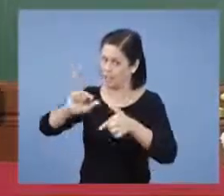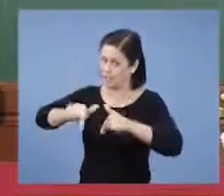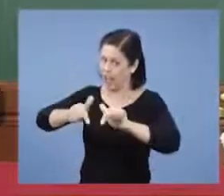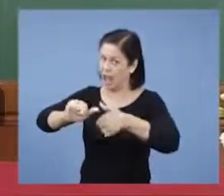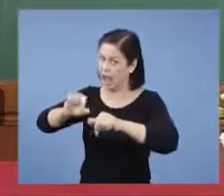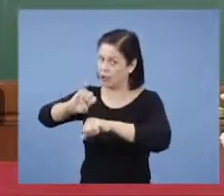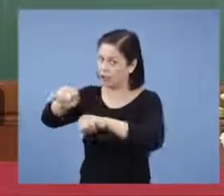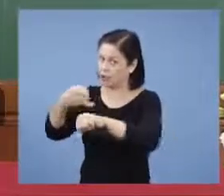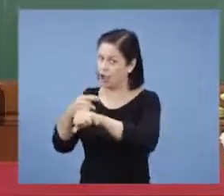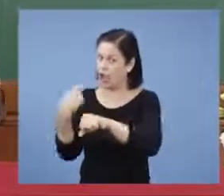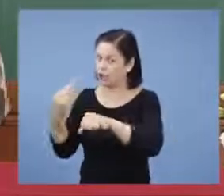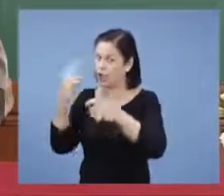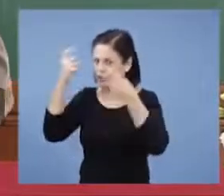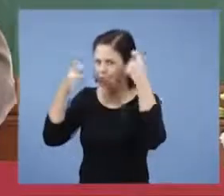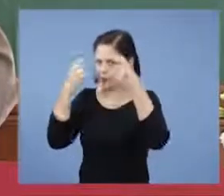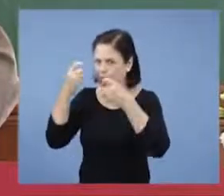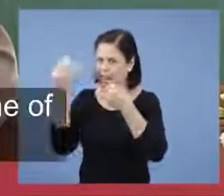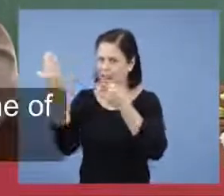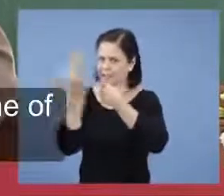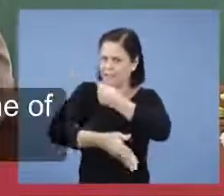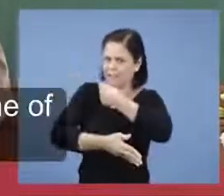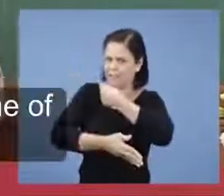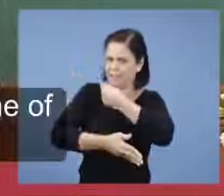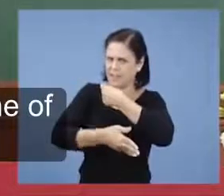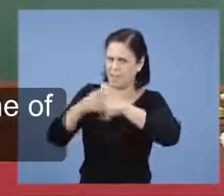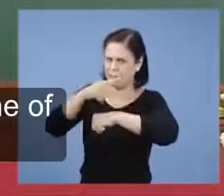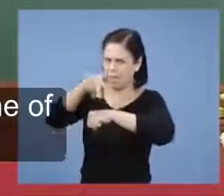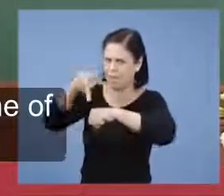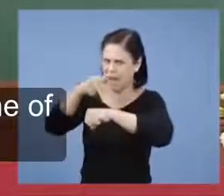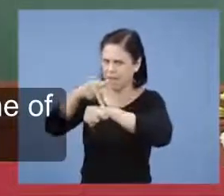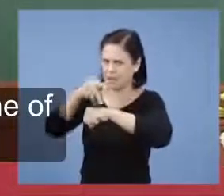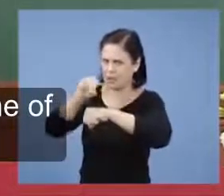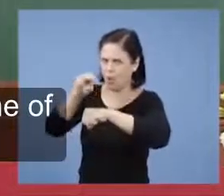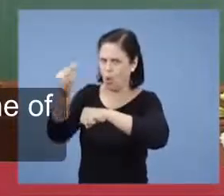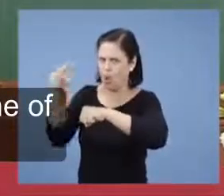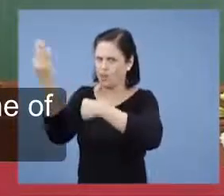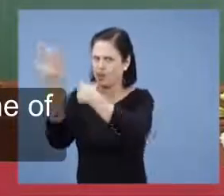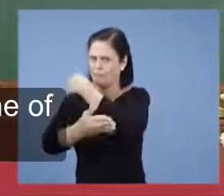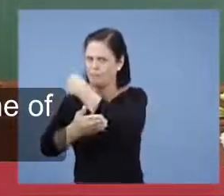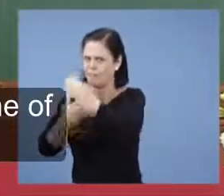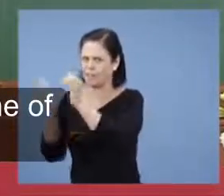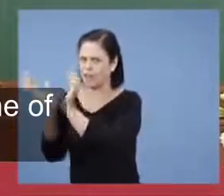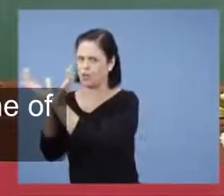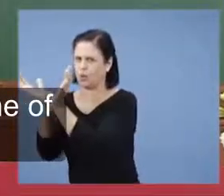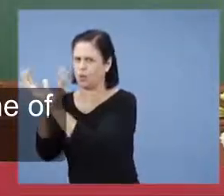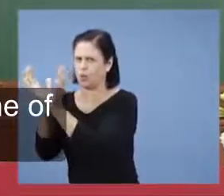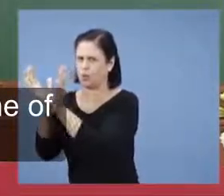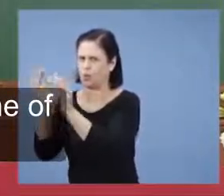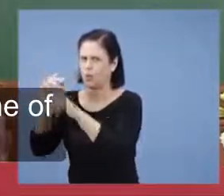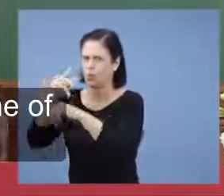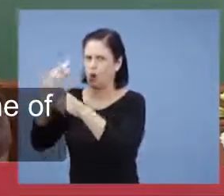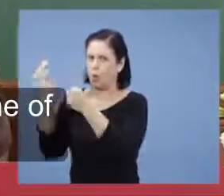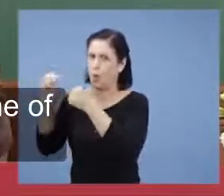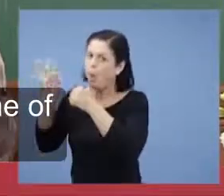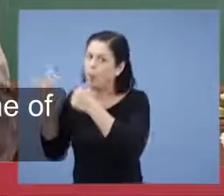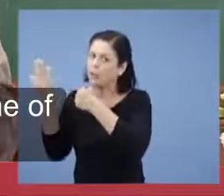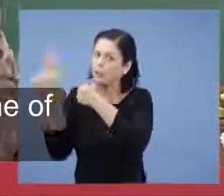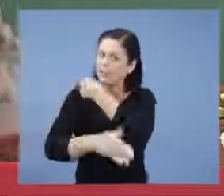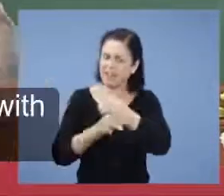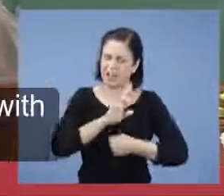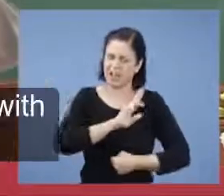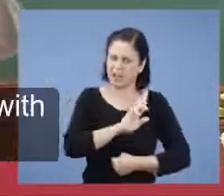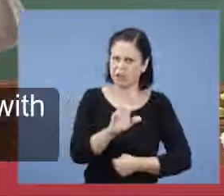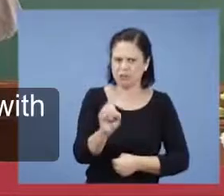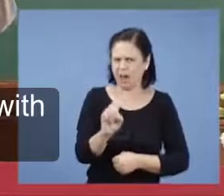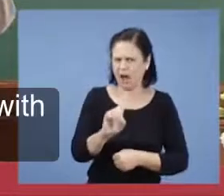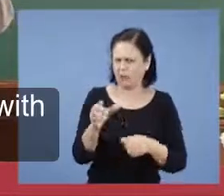Não estamos preocupados aqui em defender países, grupos, nações, religiões. Nada